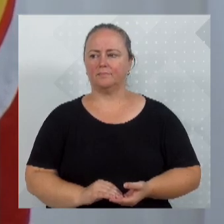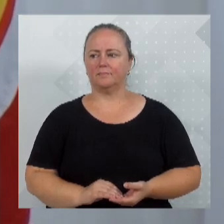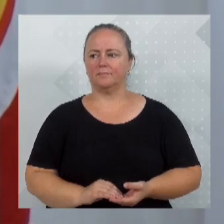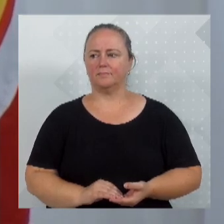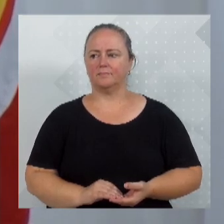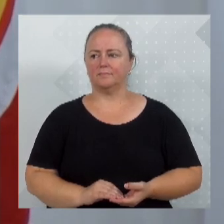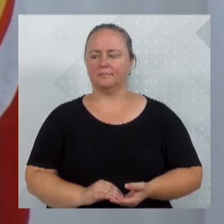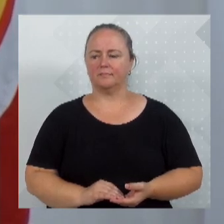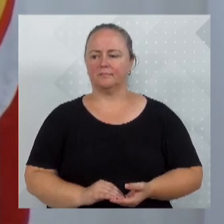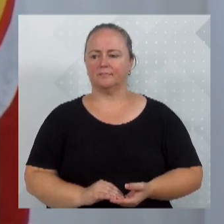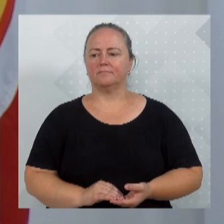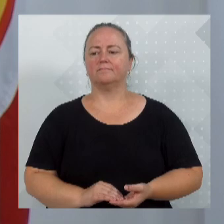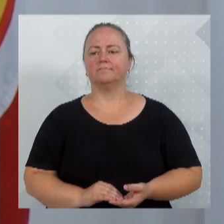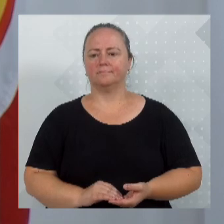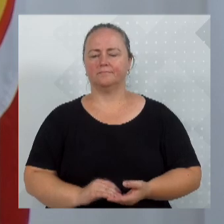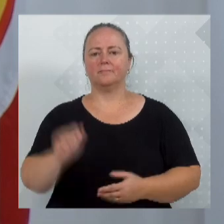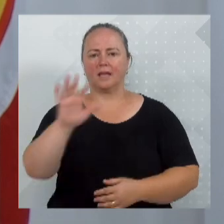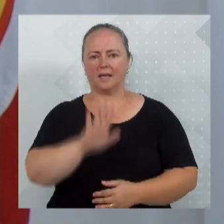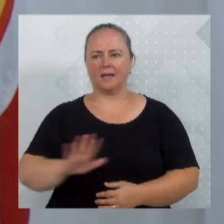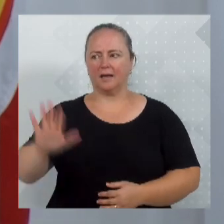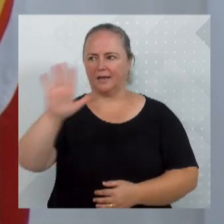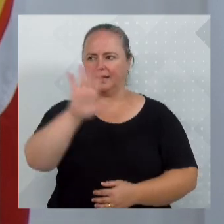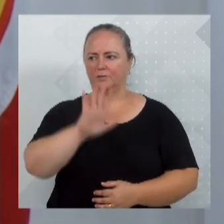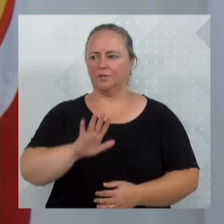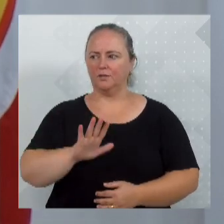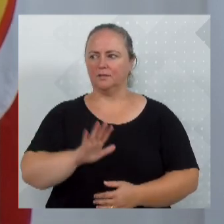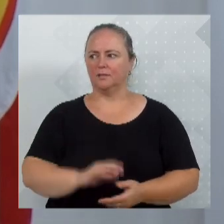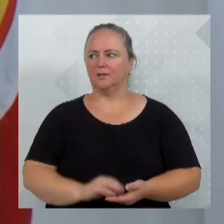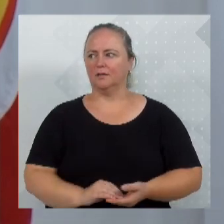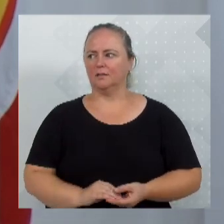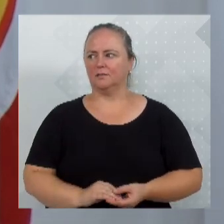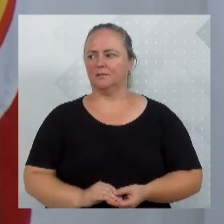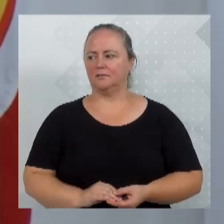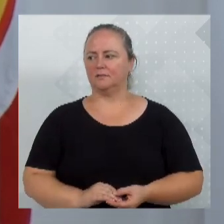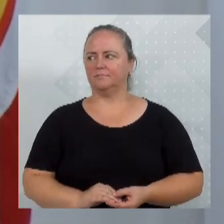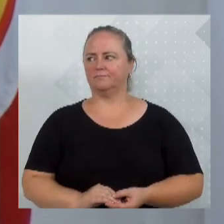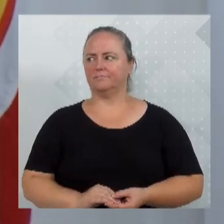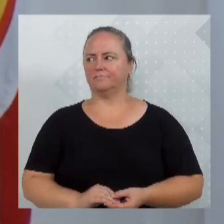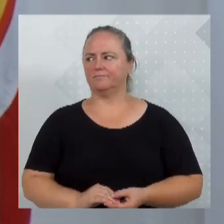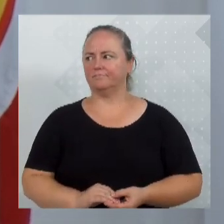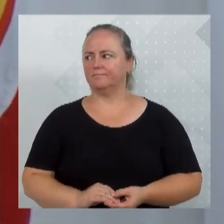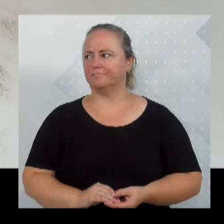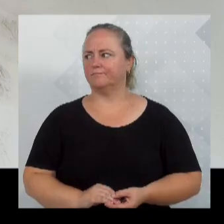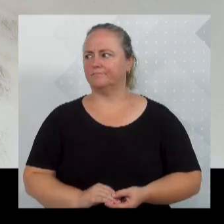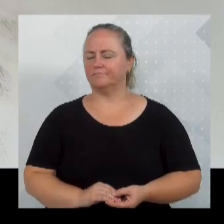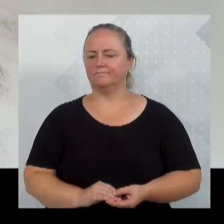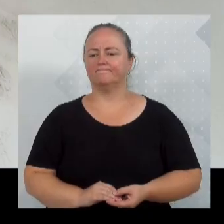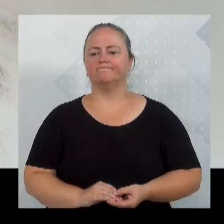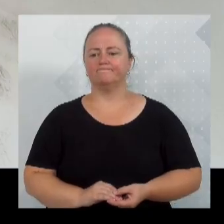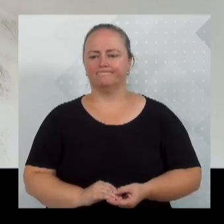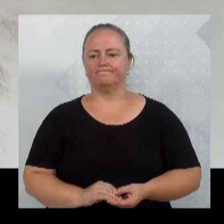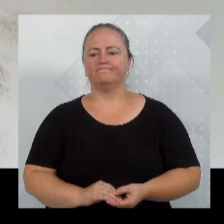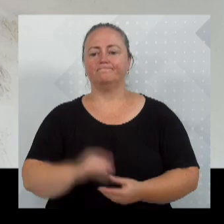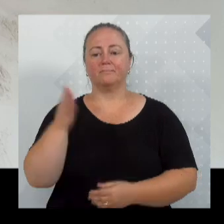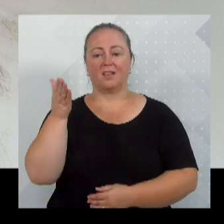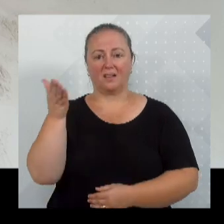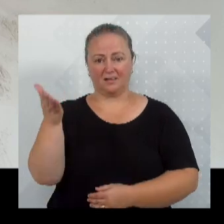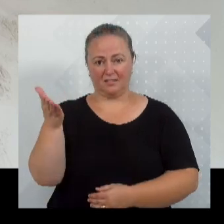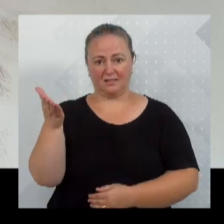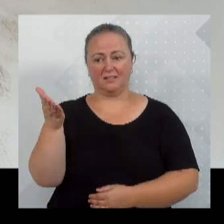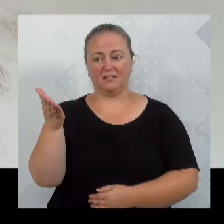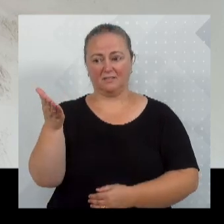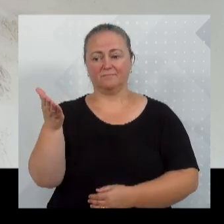As imagens que o Ari vai colocar no telão foram feitas nessa semana, ali no bairro Baden-Furt,